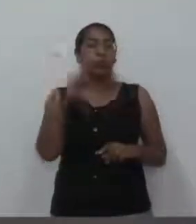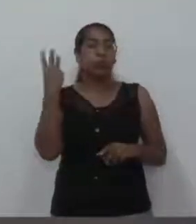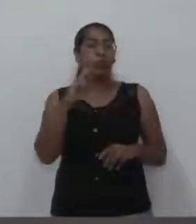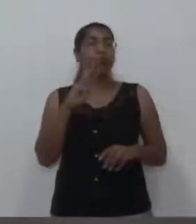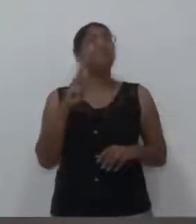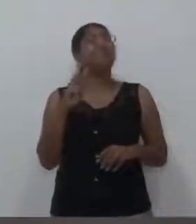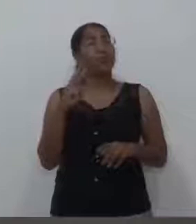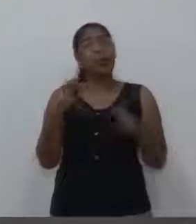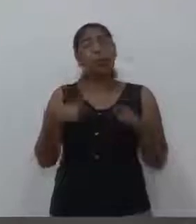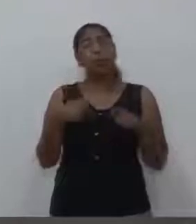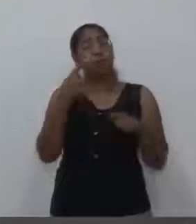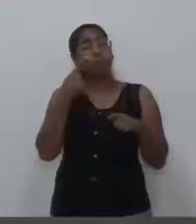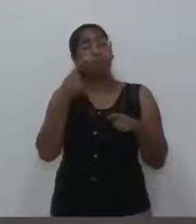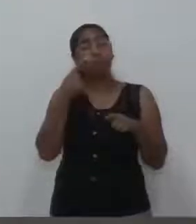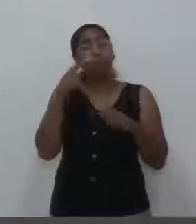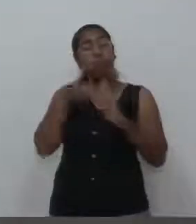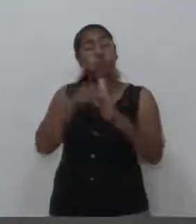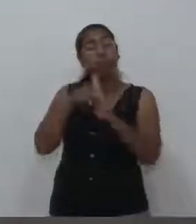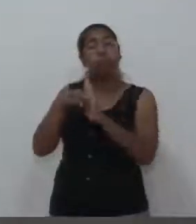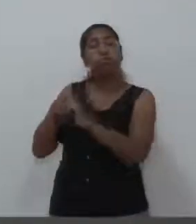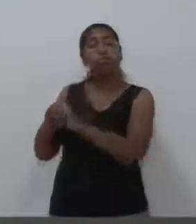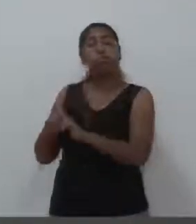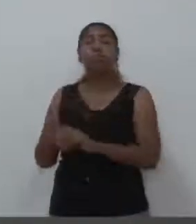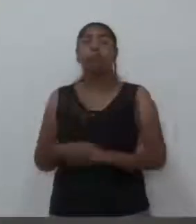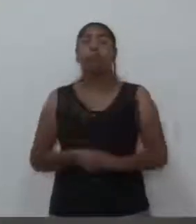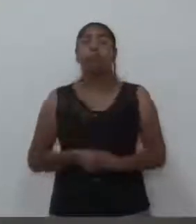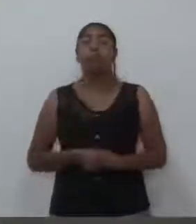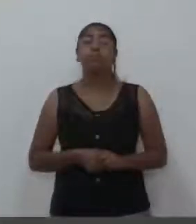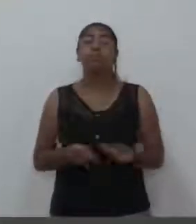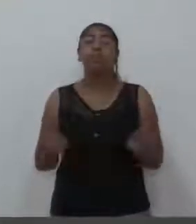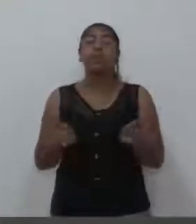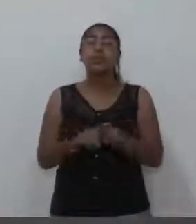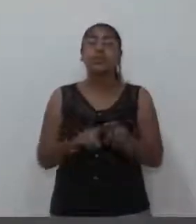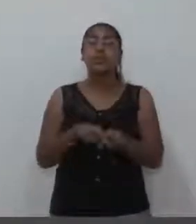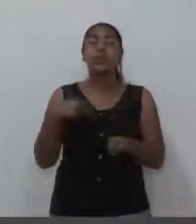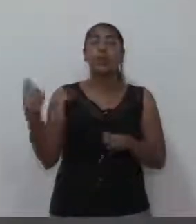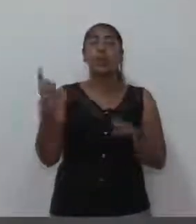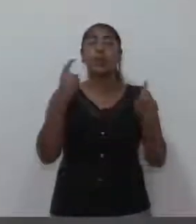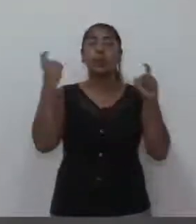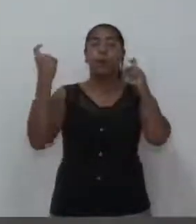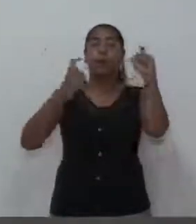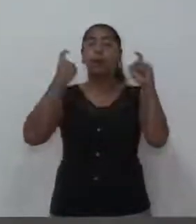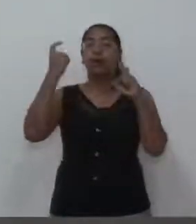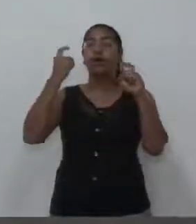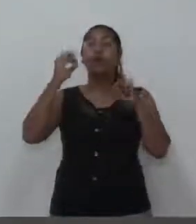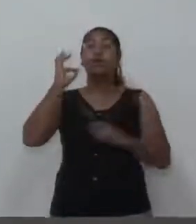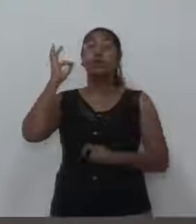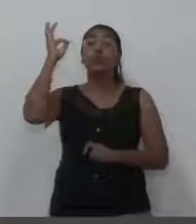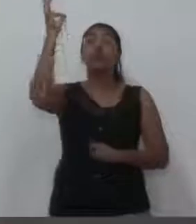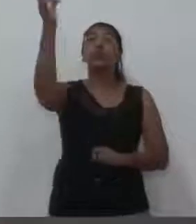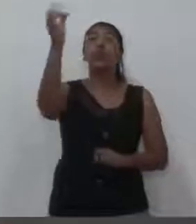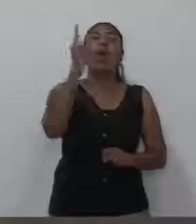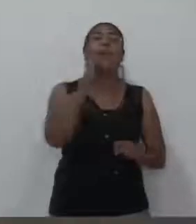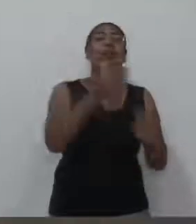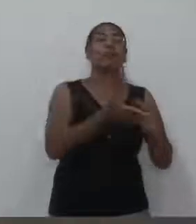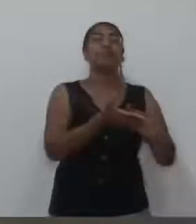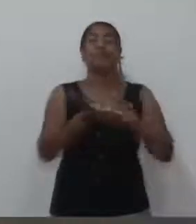E, em relação à água, como estávamos falando no futuro, a gente tem ouvido também alguns